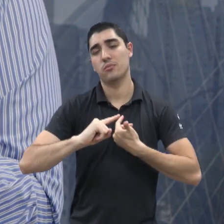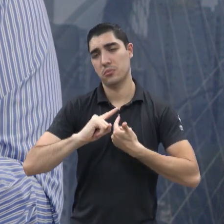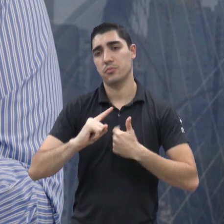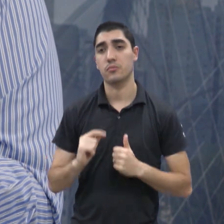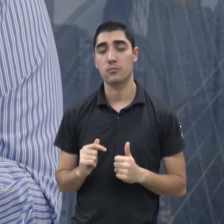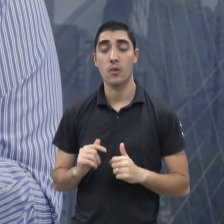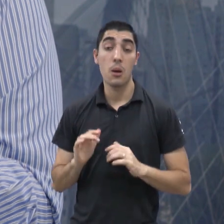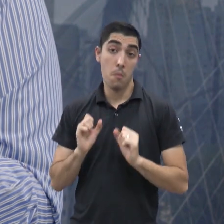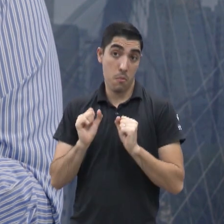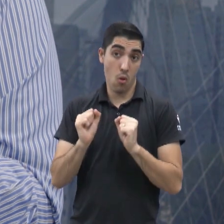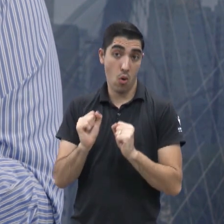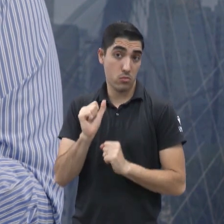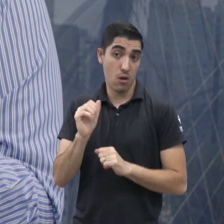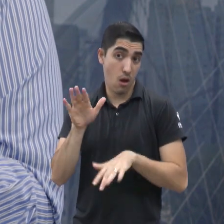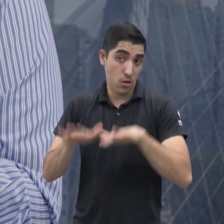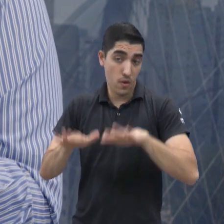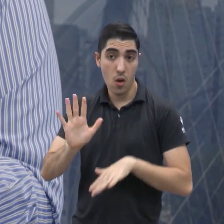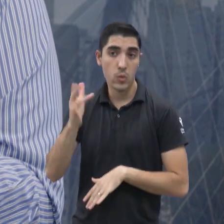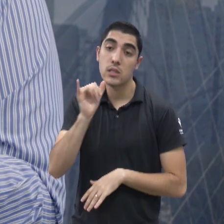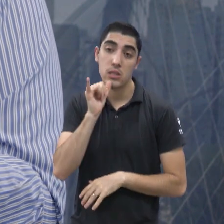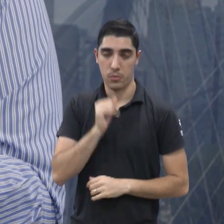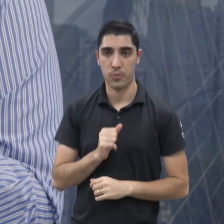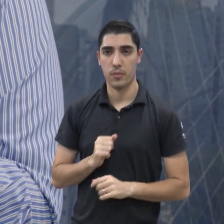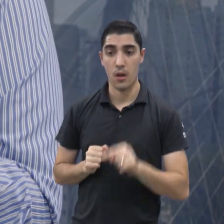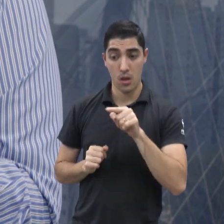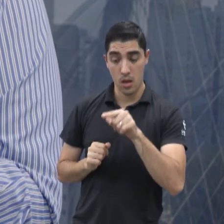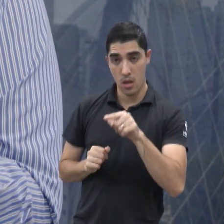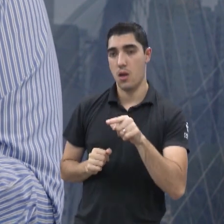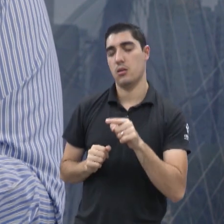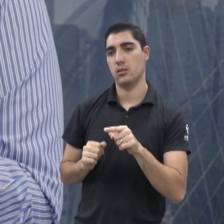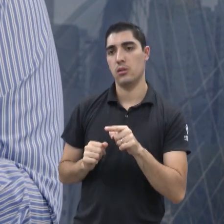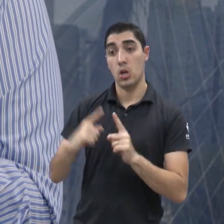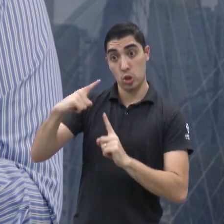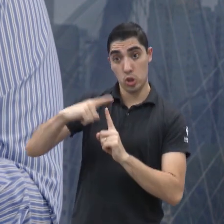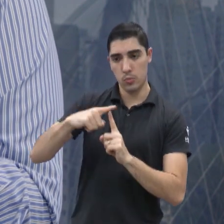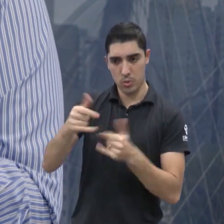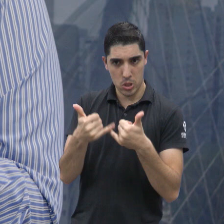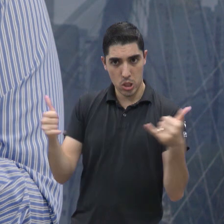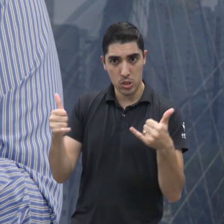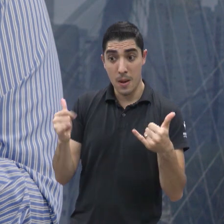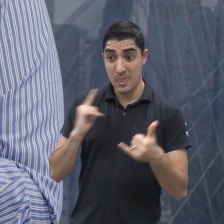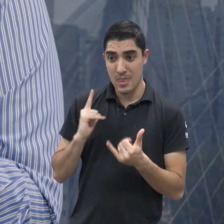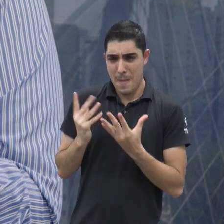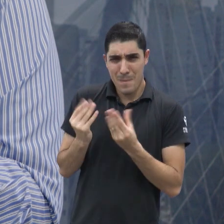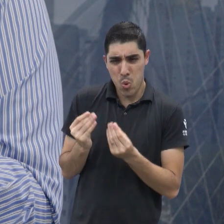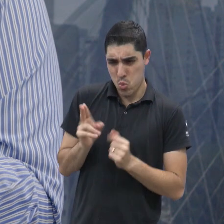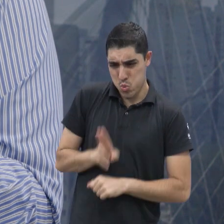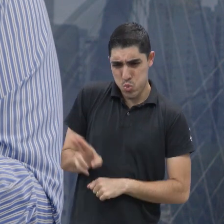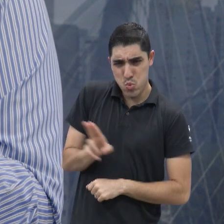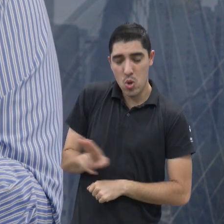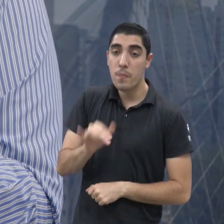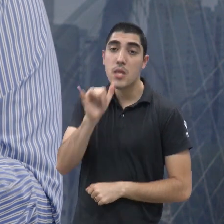problema, Quando você coloca muita geração desse tipo intermitente, por exemplo, você tem muita geração